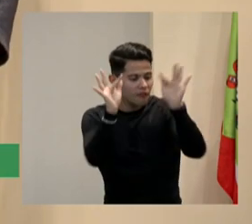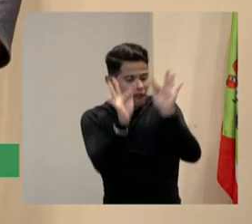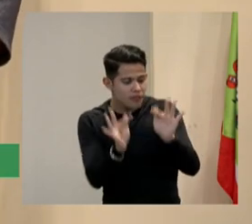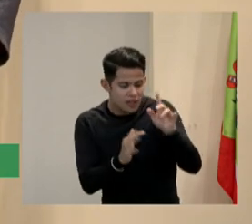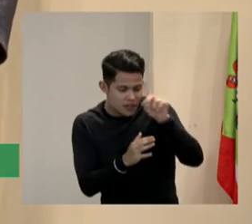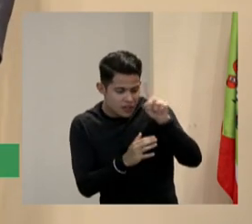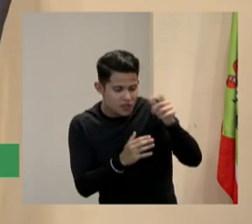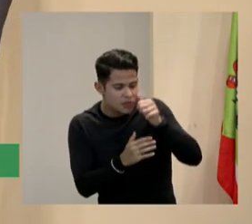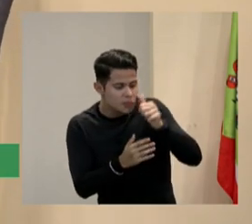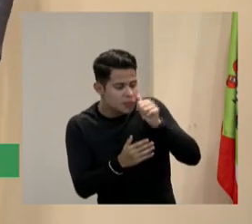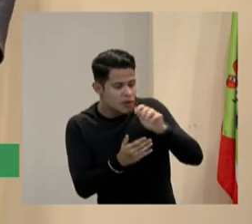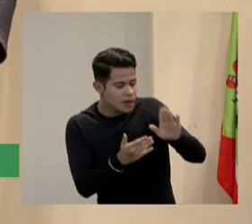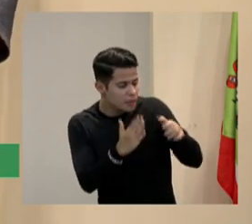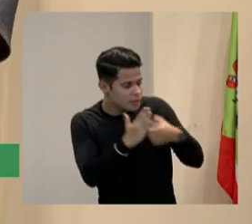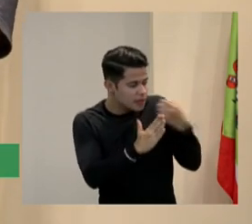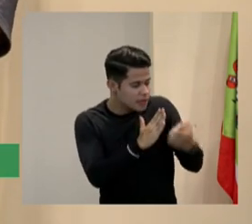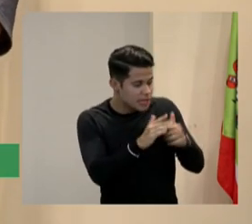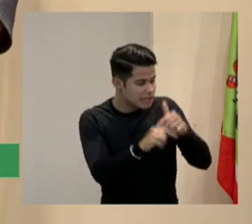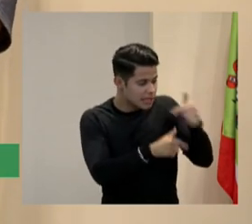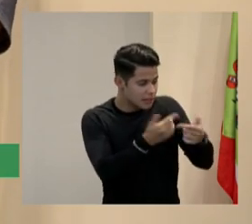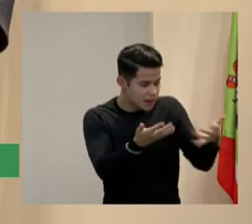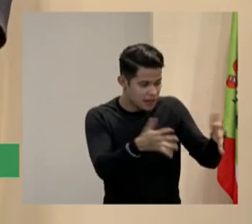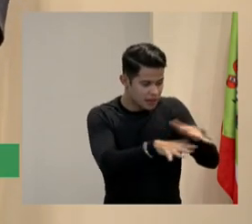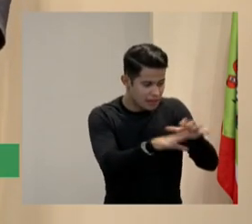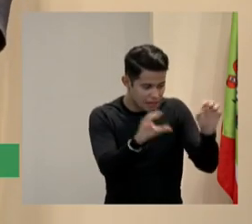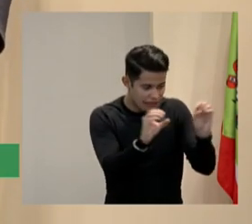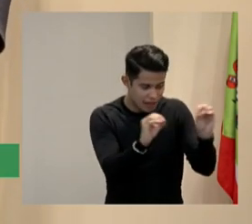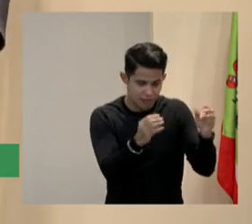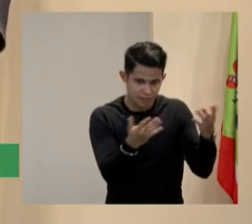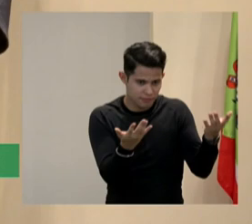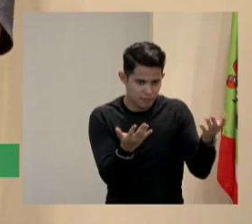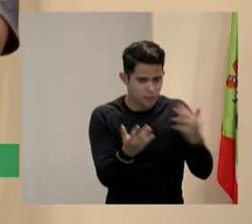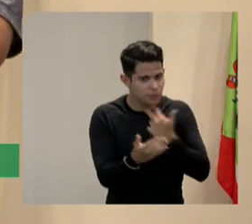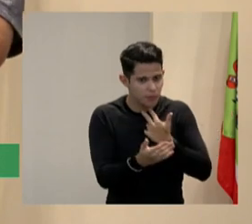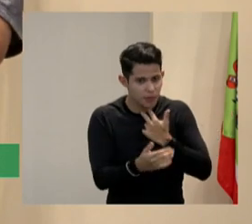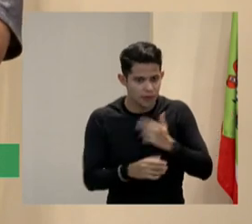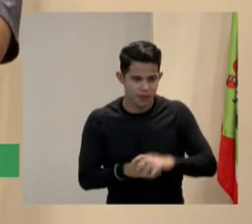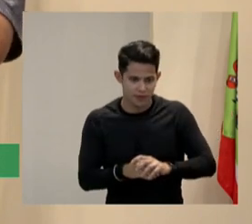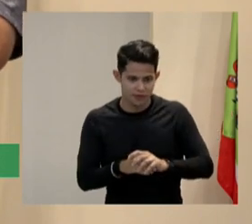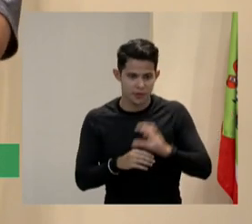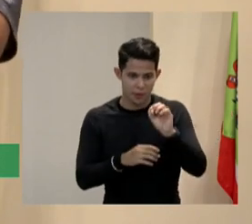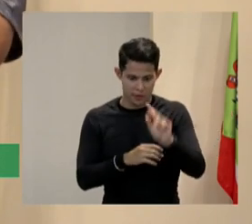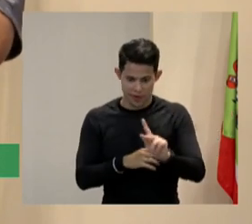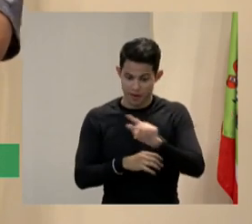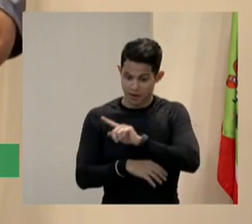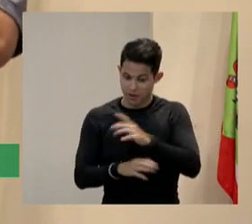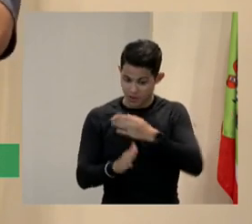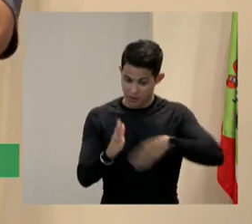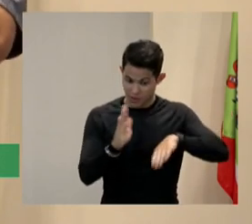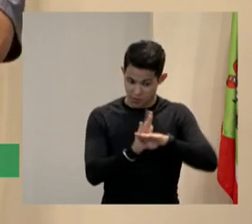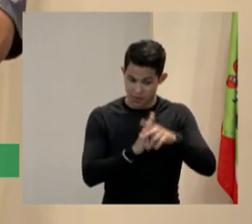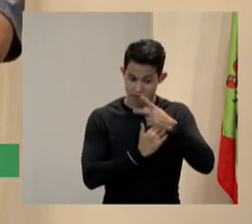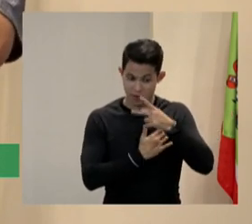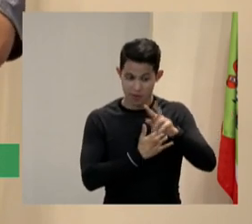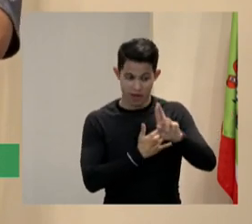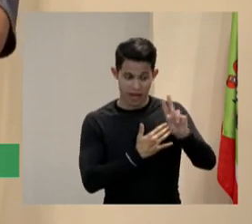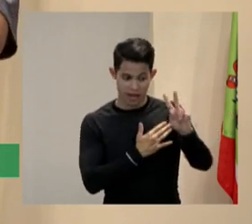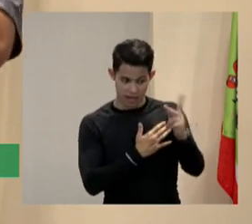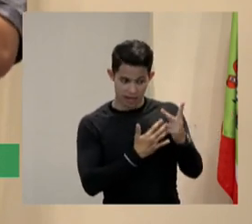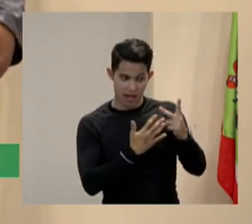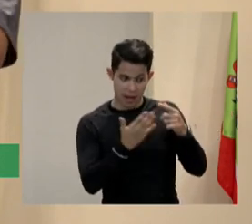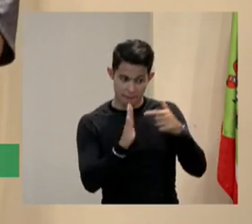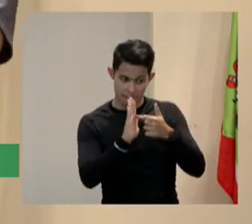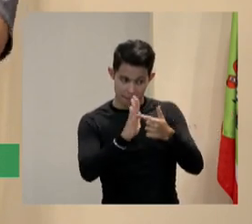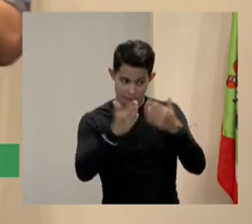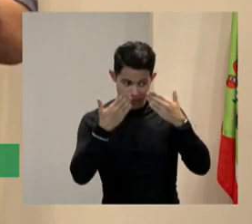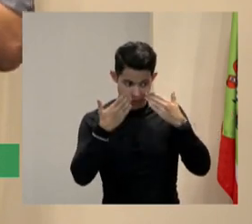sua empresa você é uma empresa que não trabalha com inclusão ele chegou lá e já no outro dia pediu para RH levantar a questão das mulheres e já deu uma meta